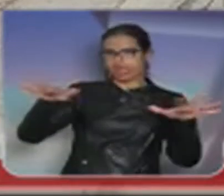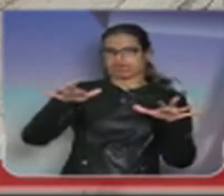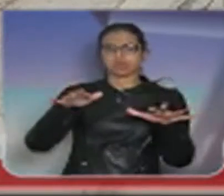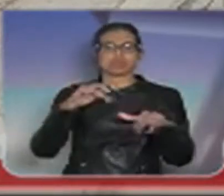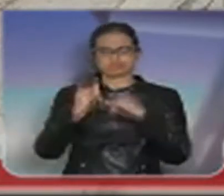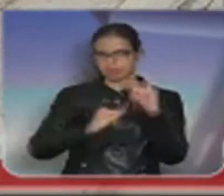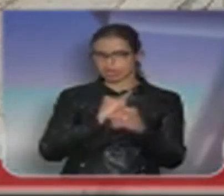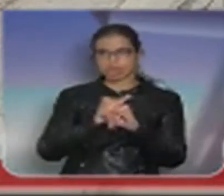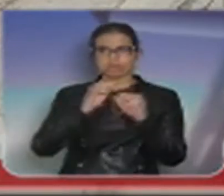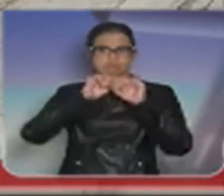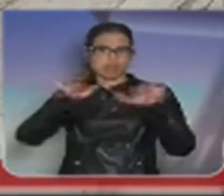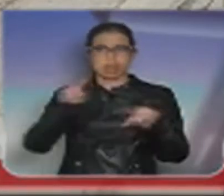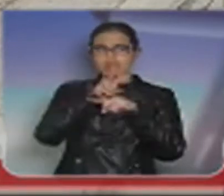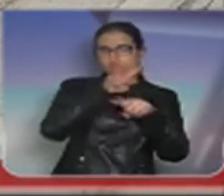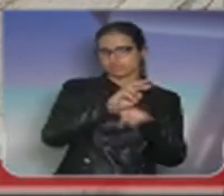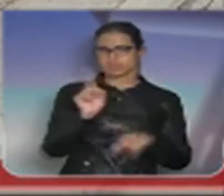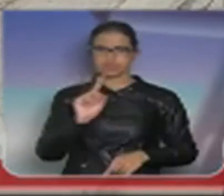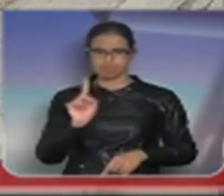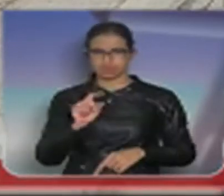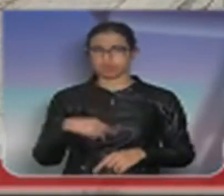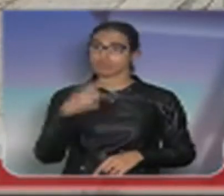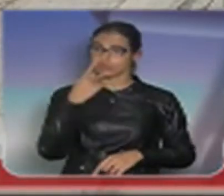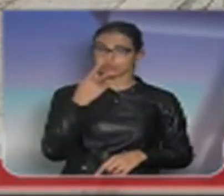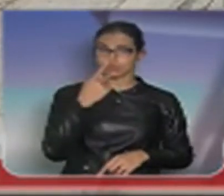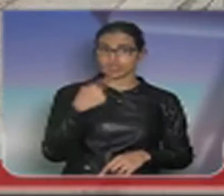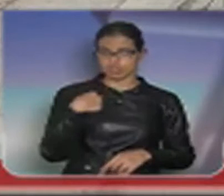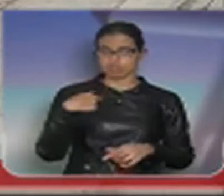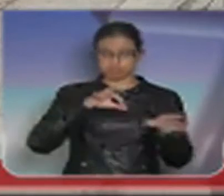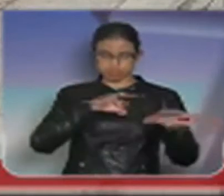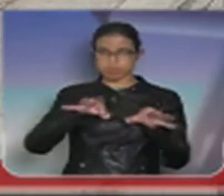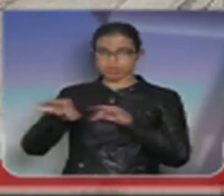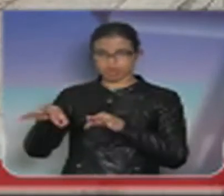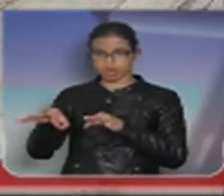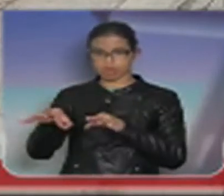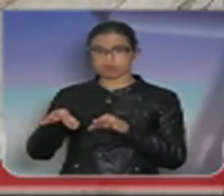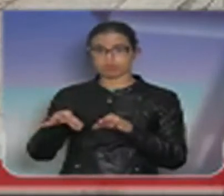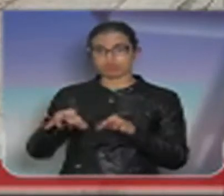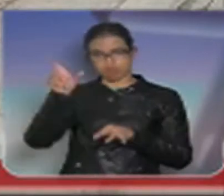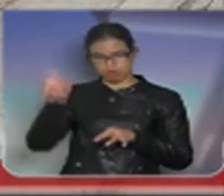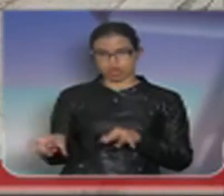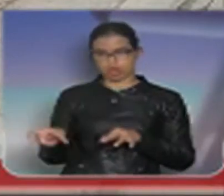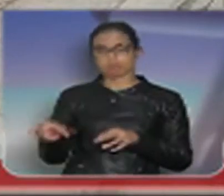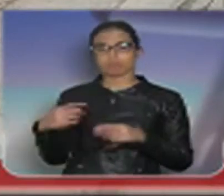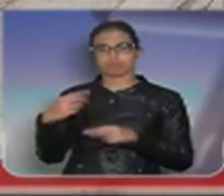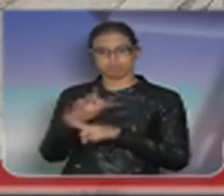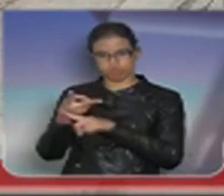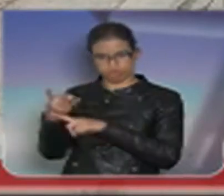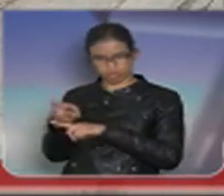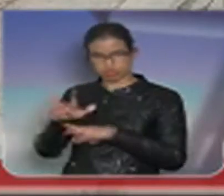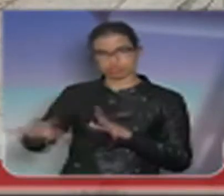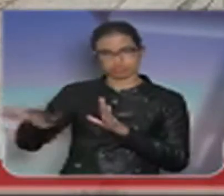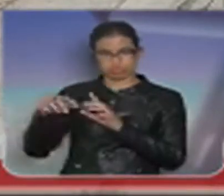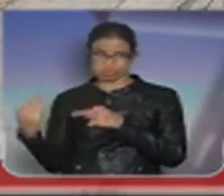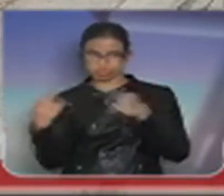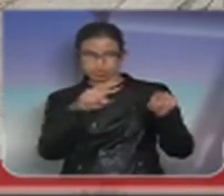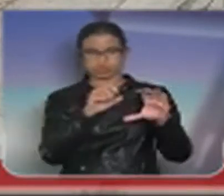porque é só falar não adianta, informar a todos que nós estamos providenciando um ofício ao Procurador-Geral do Estado de São Paulo para que mova ação